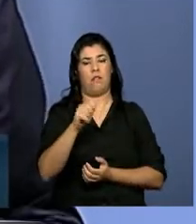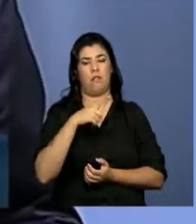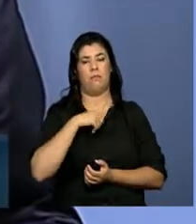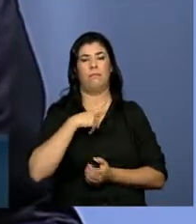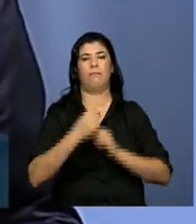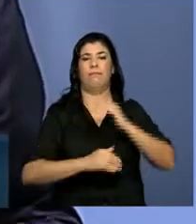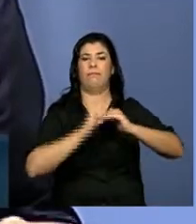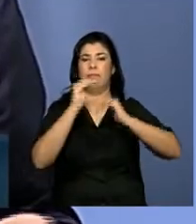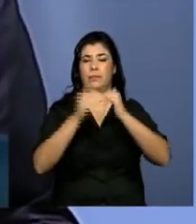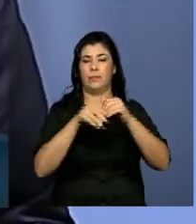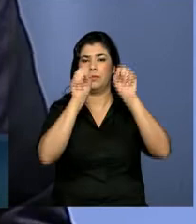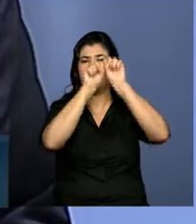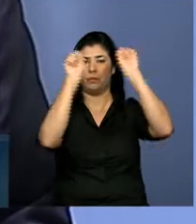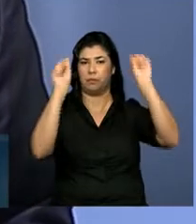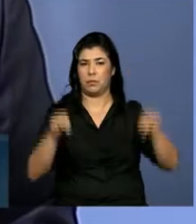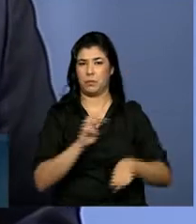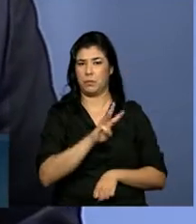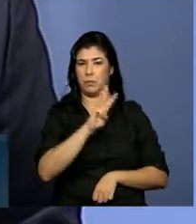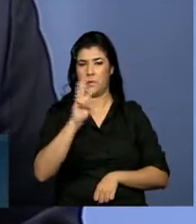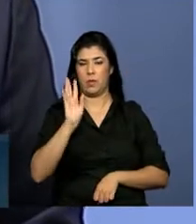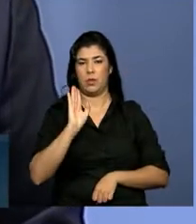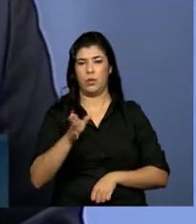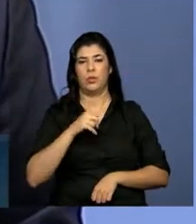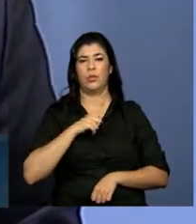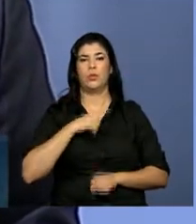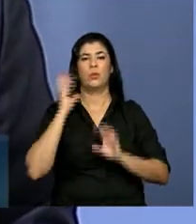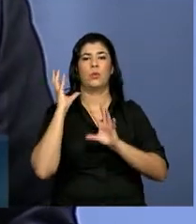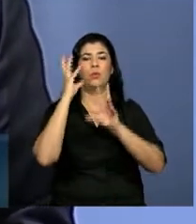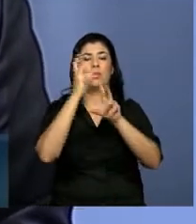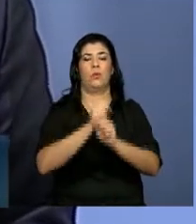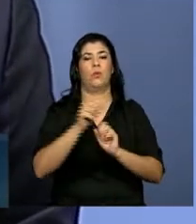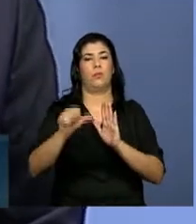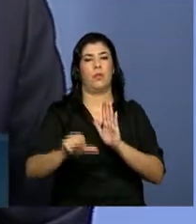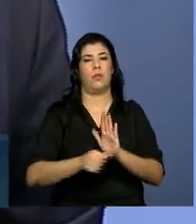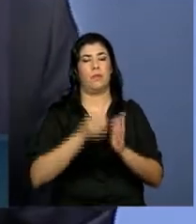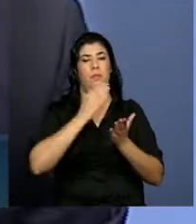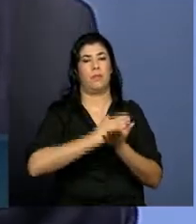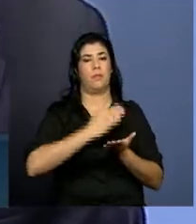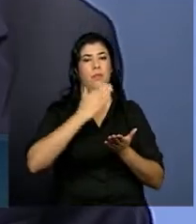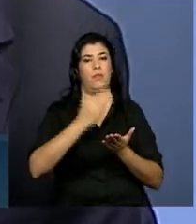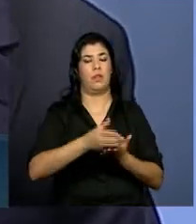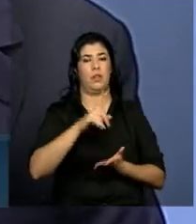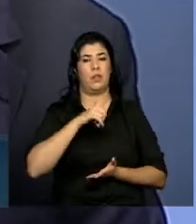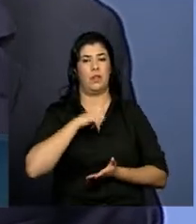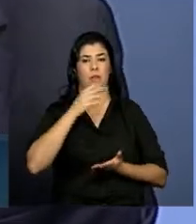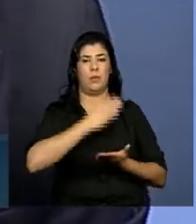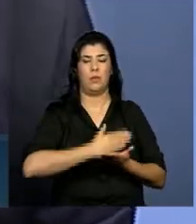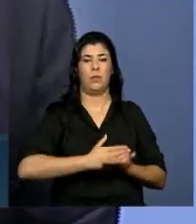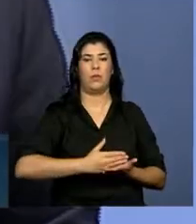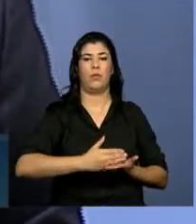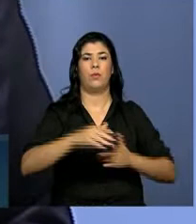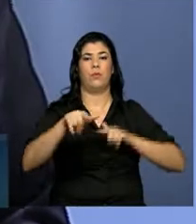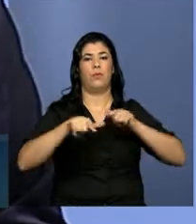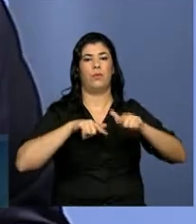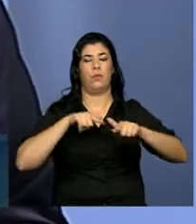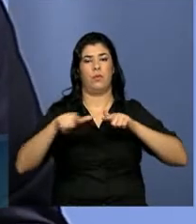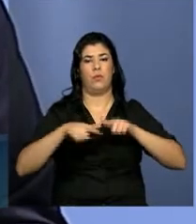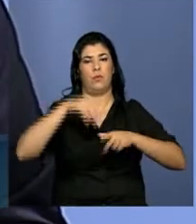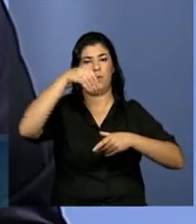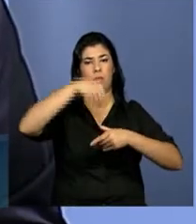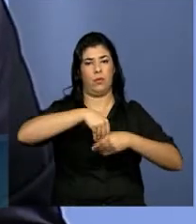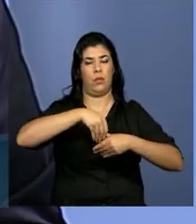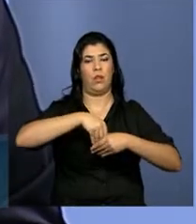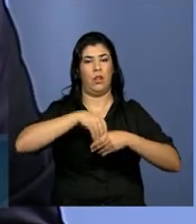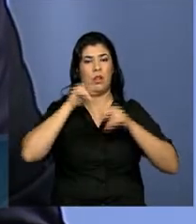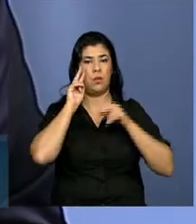Nós estamos, nesse momento, concluímos a primeira etapa, que foi do início do funcionamento do sistema de